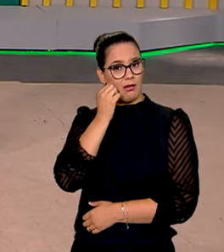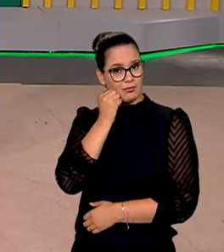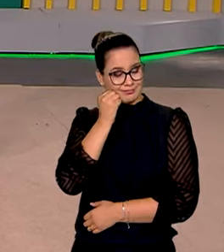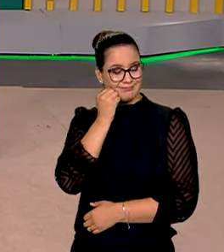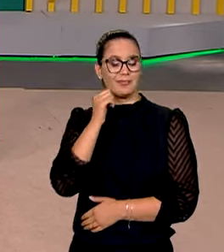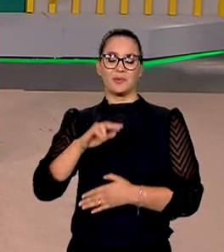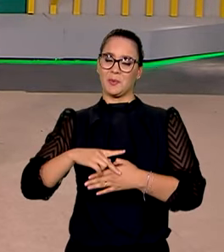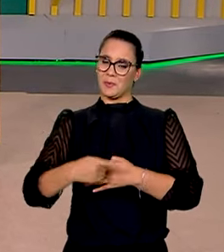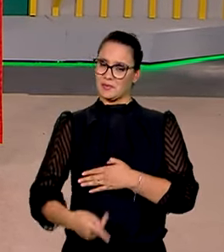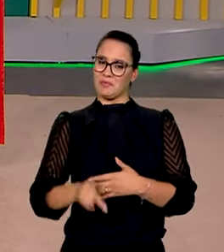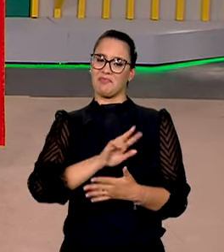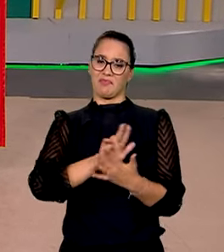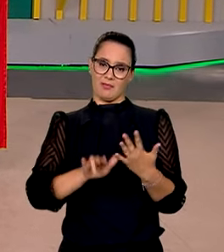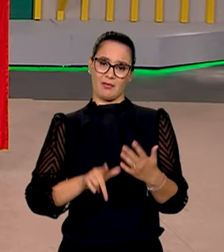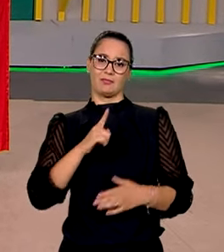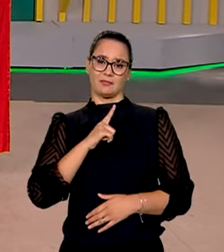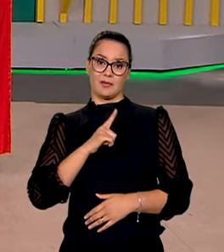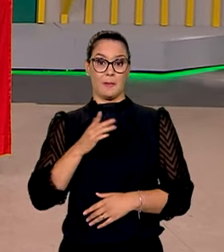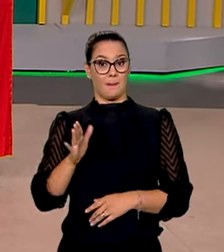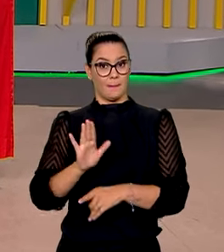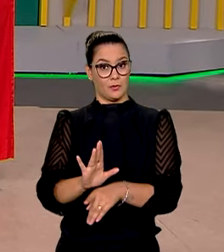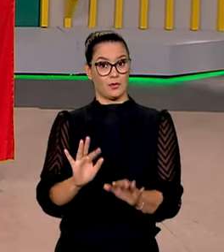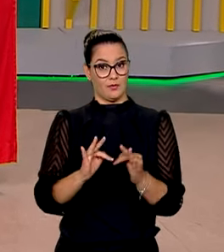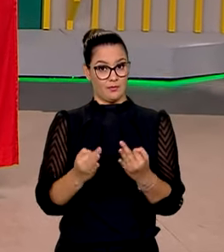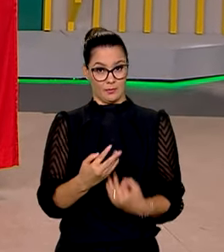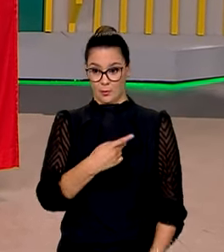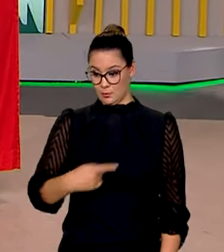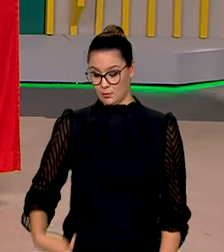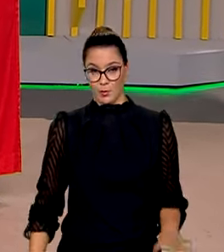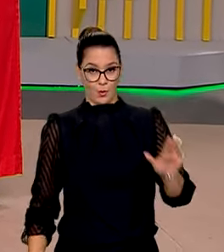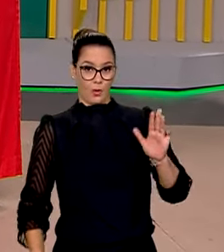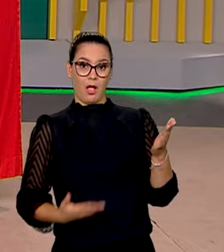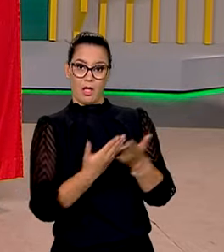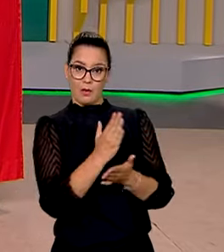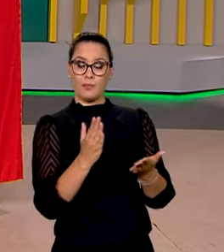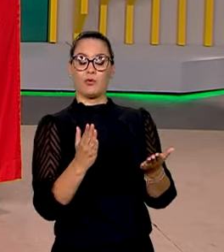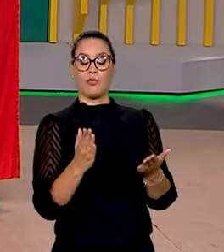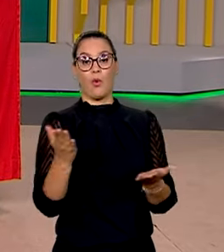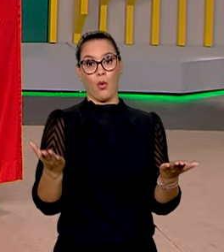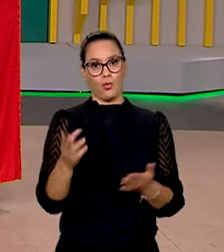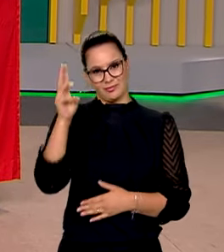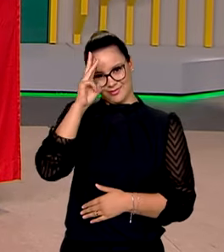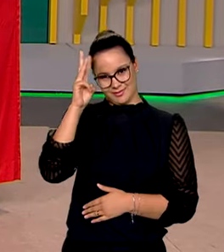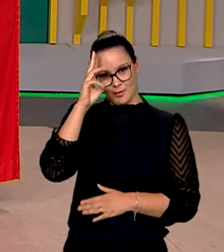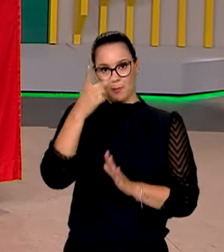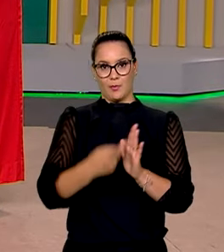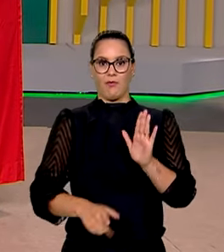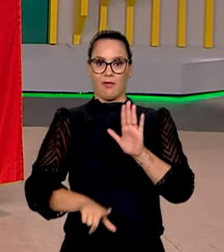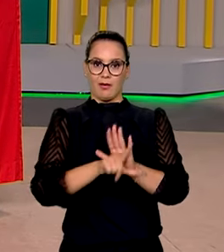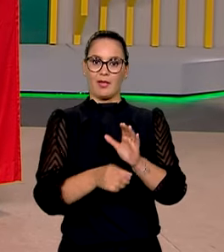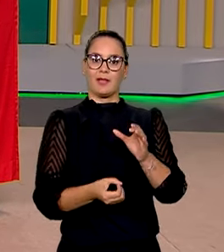as consequências, né Roberto? E para auxiliar essas famílias, o presidente Lula sancionou nesta terça-feira o projeto de lei que